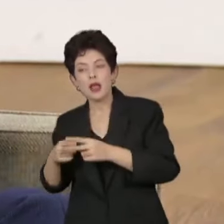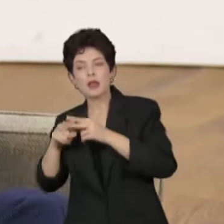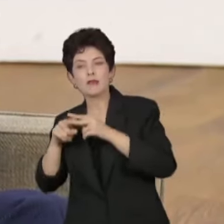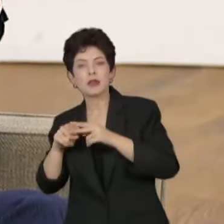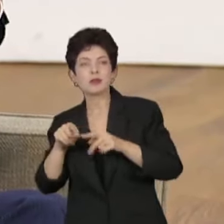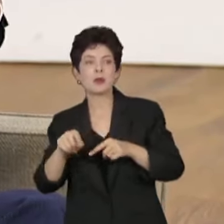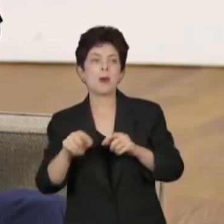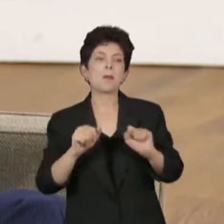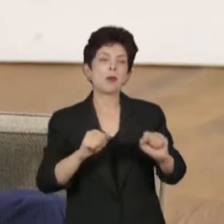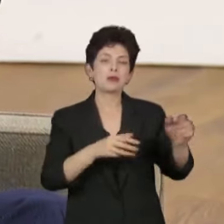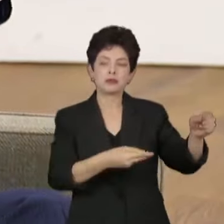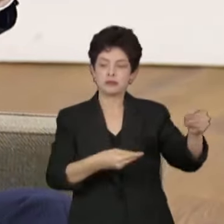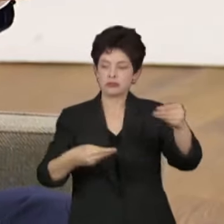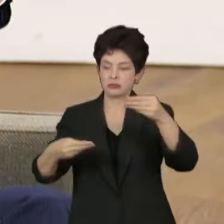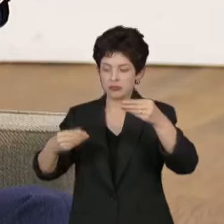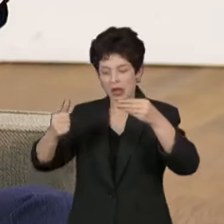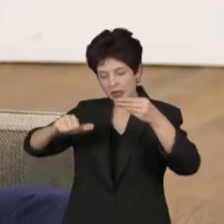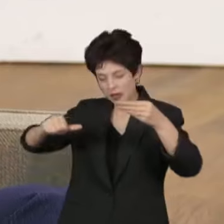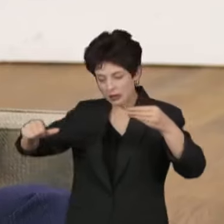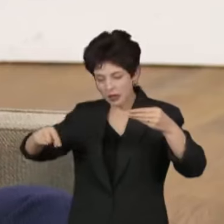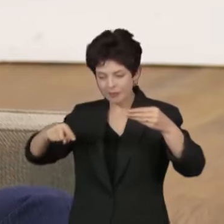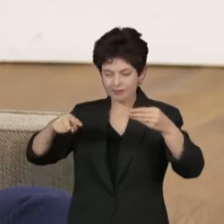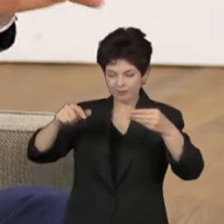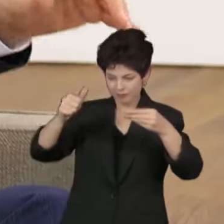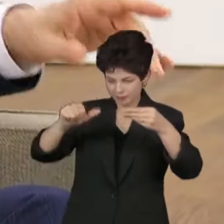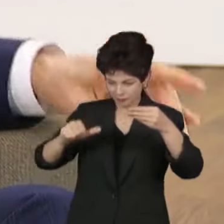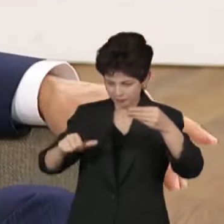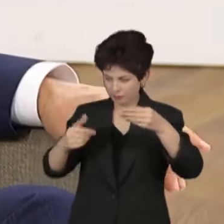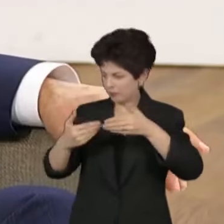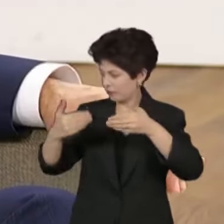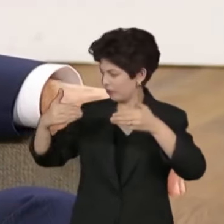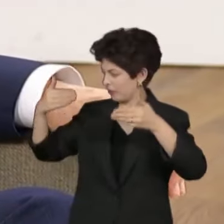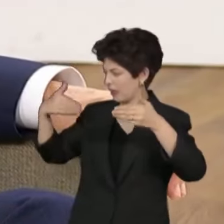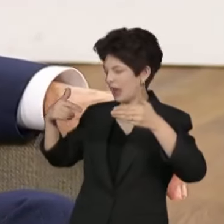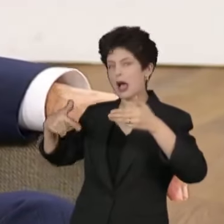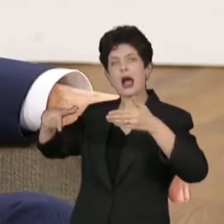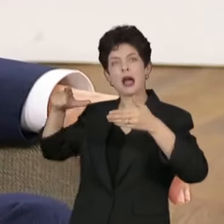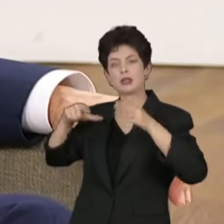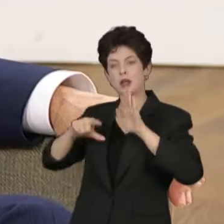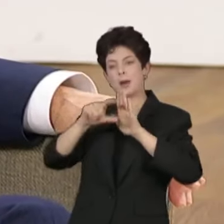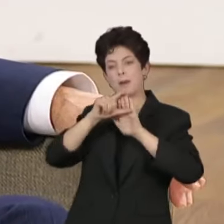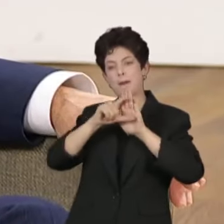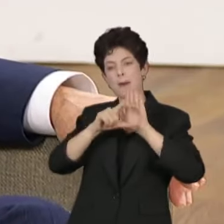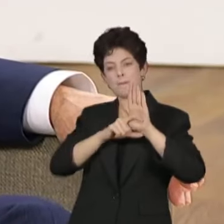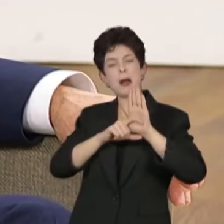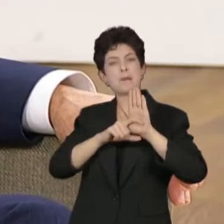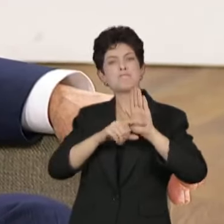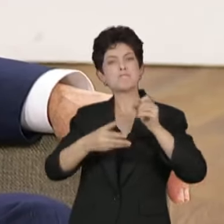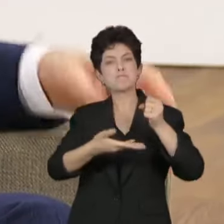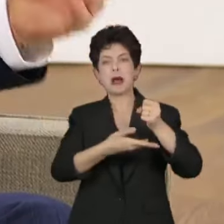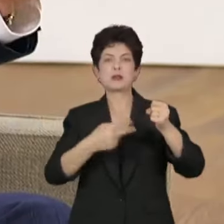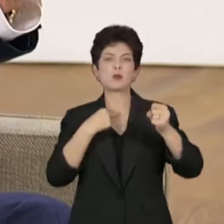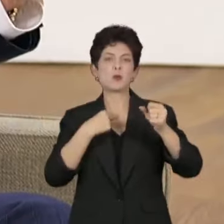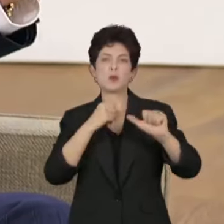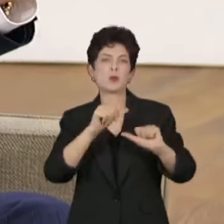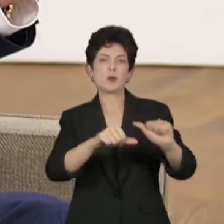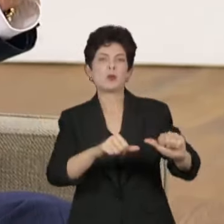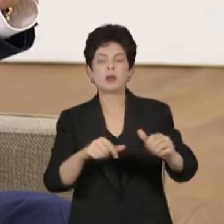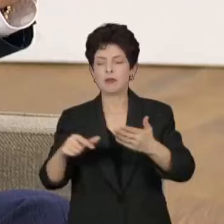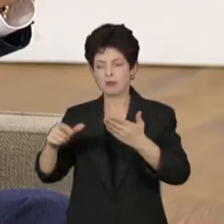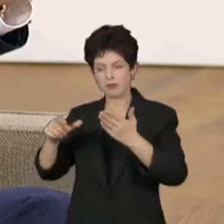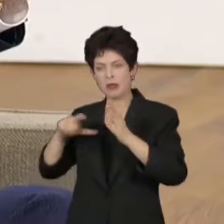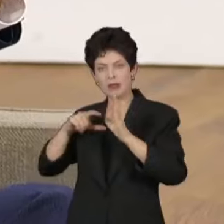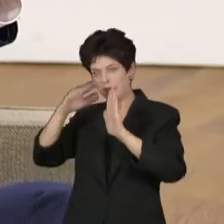a matéria pode voltar ao Supremo para o Supremo verificar se violou ou não uma cláusula pétrea. Mas eu acho, assim, essa questão